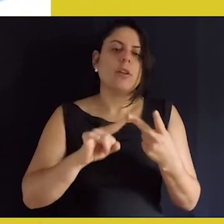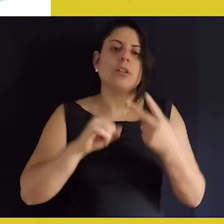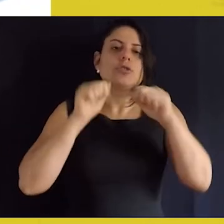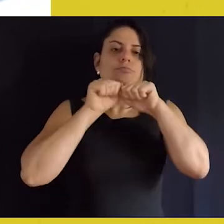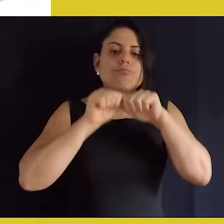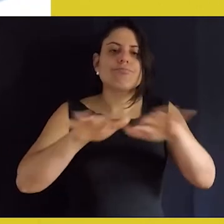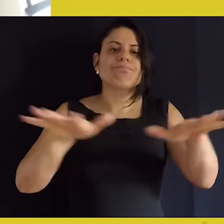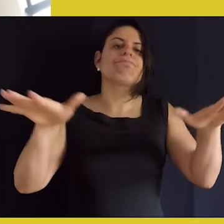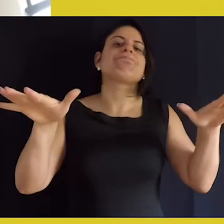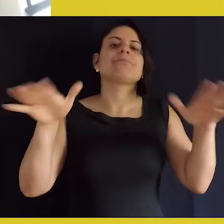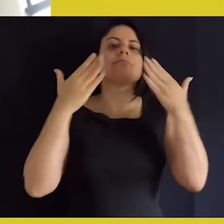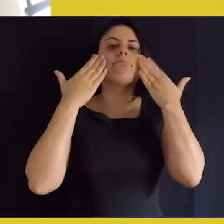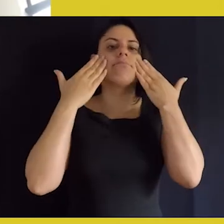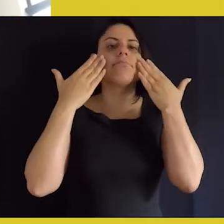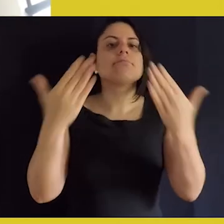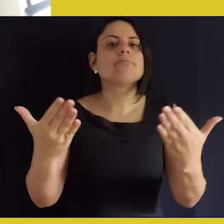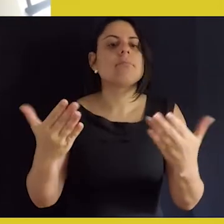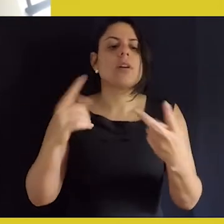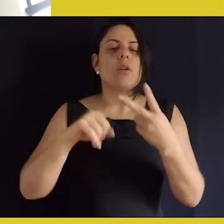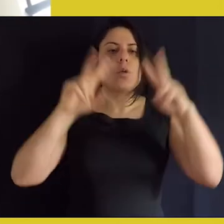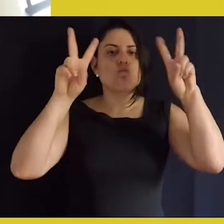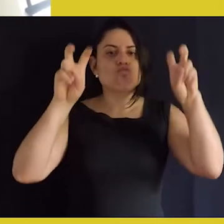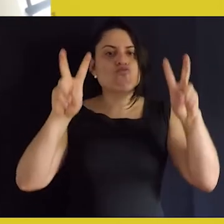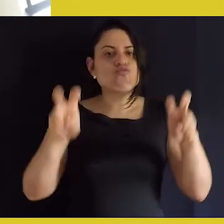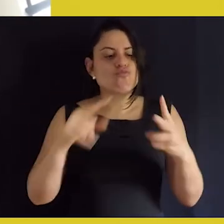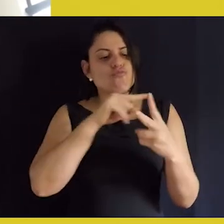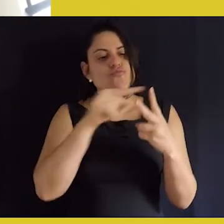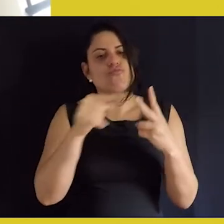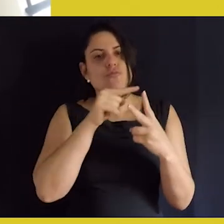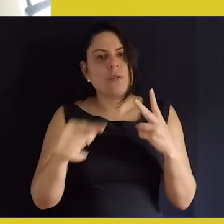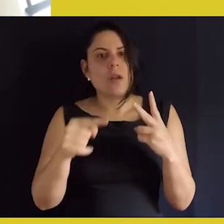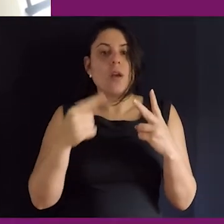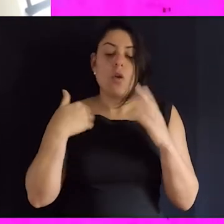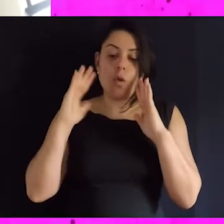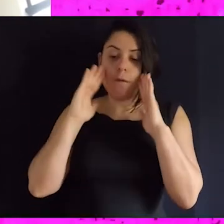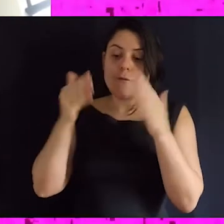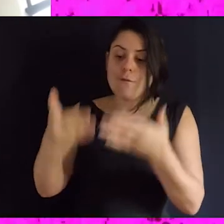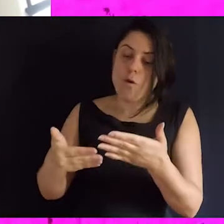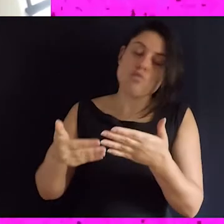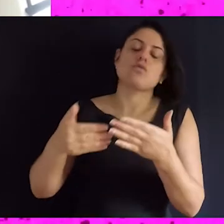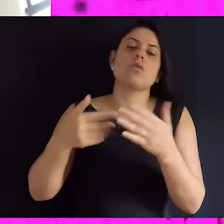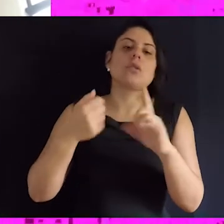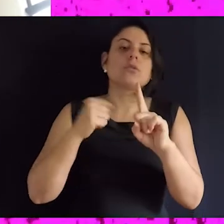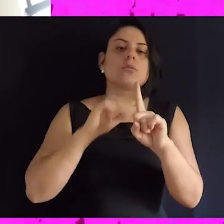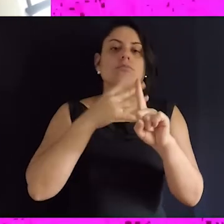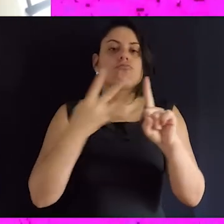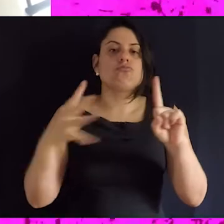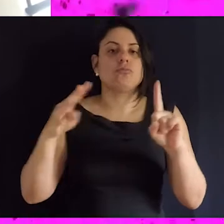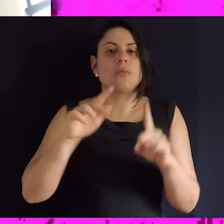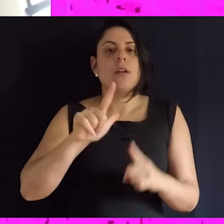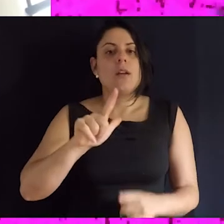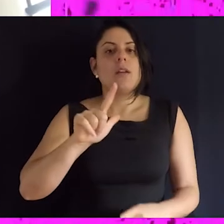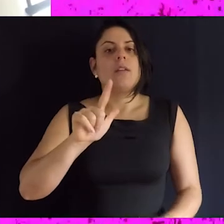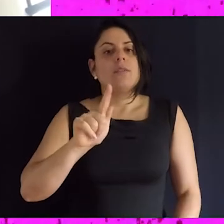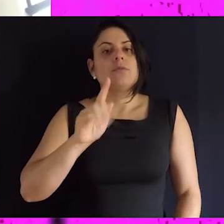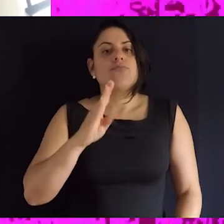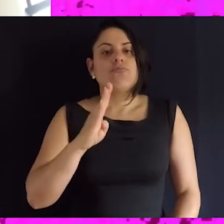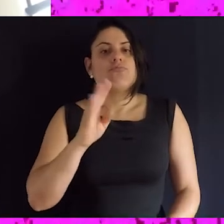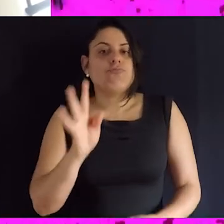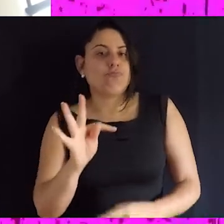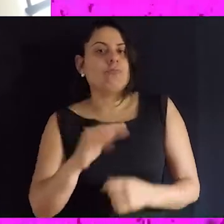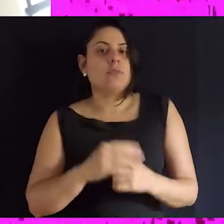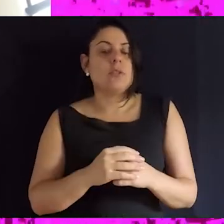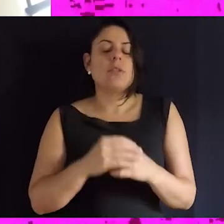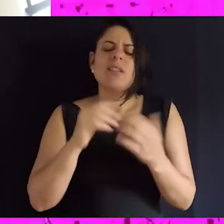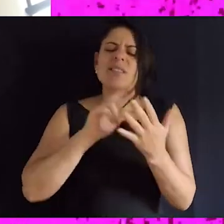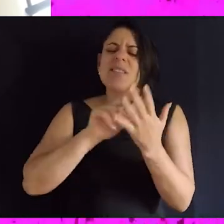debates públicos. Então, tem uma preocupação em levar a discussão acadêmica sobre gênero e sexualidade com foco na população LGBT,